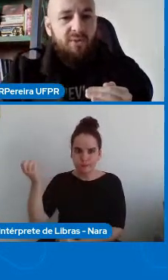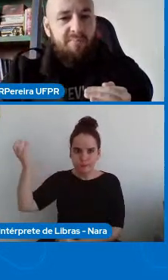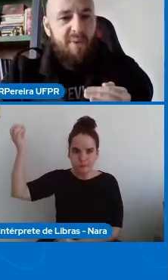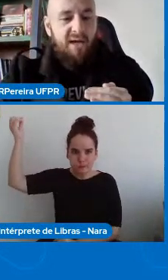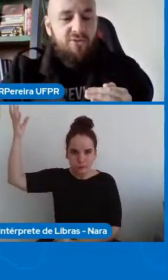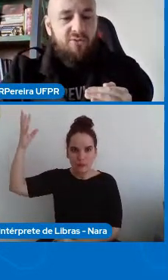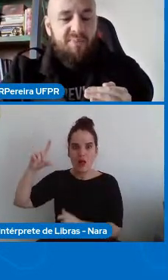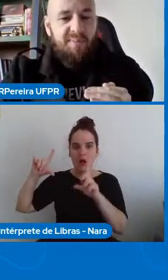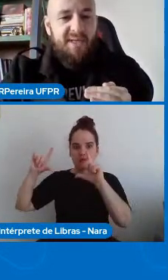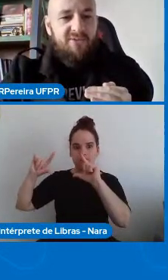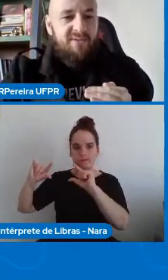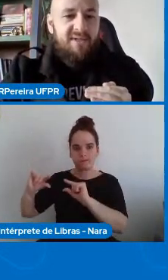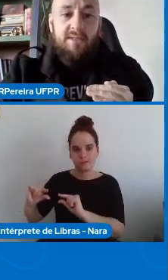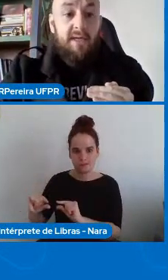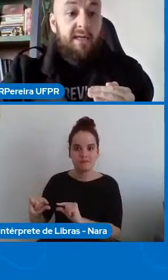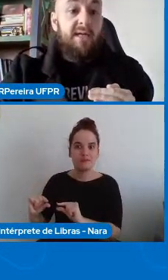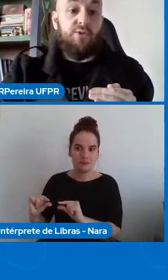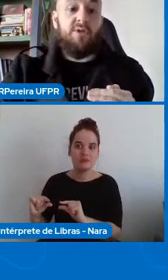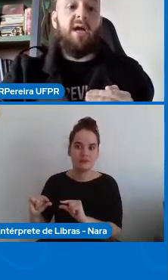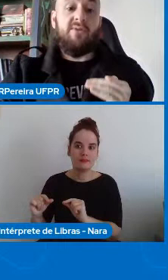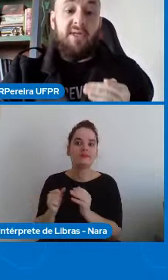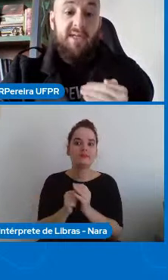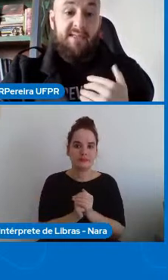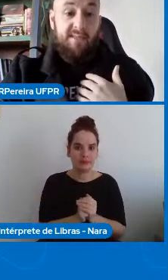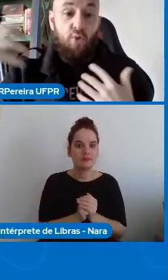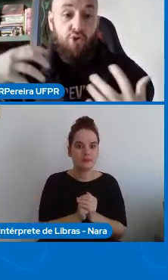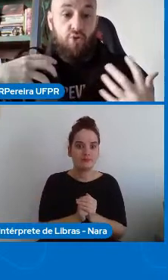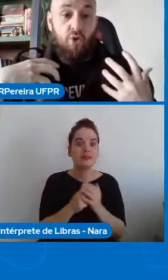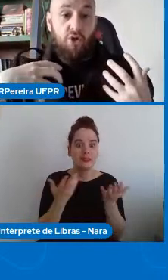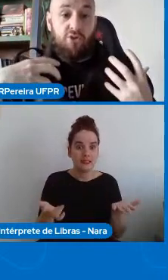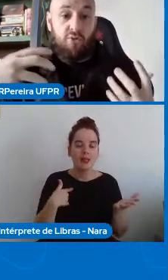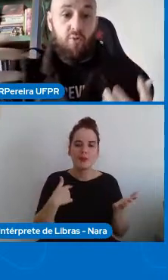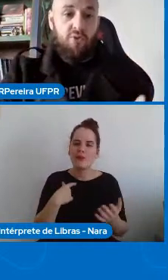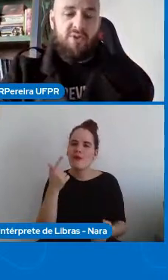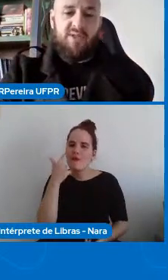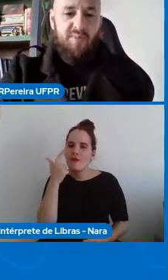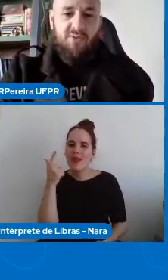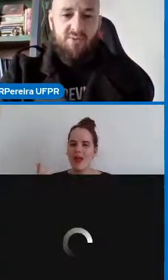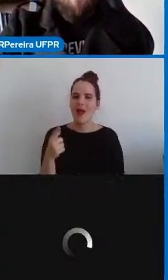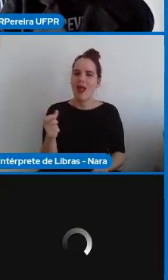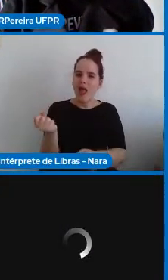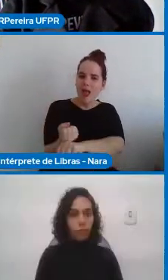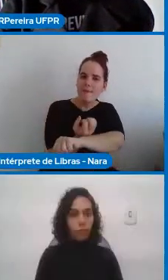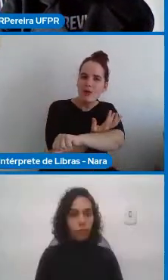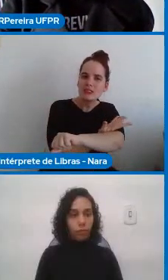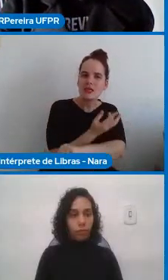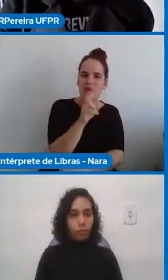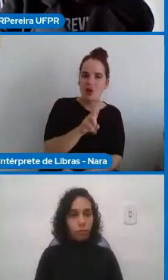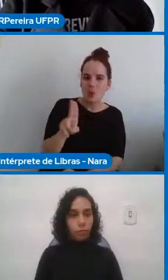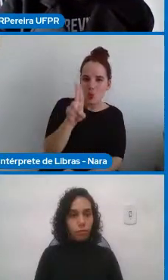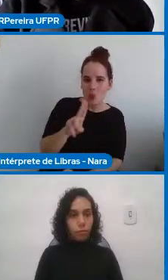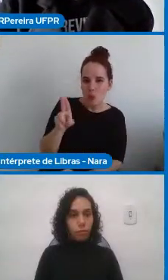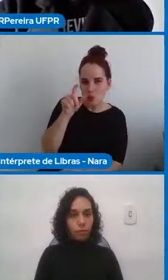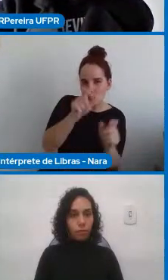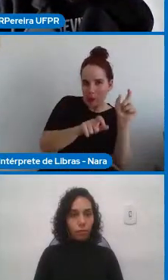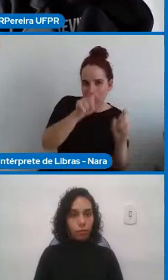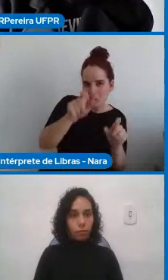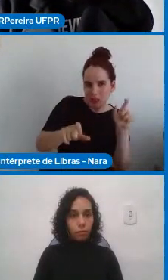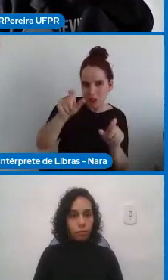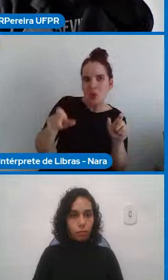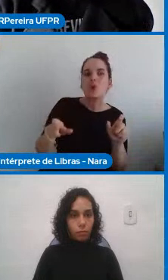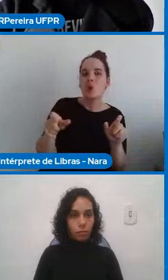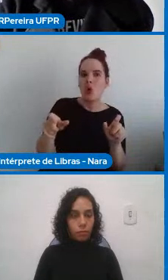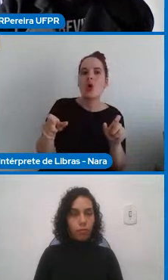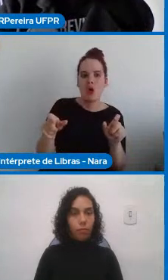Então, enquanto o impacto do primeiro está relacionado aí nas emoções, no uso das pessoas, o impacto desse está